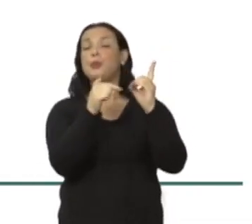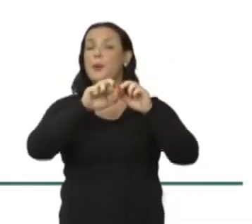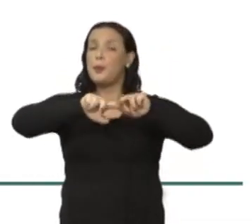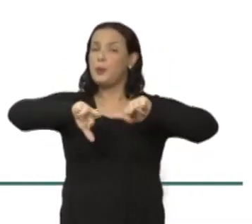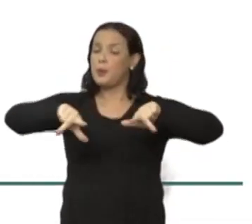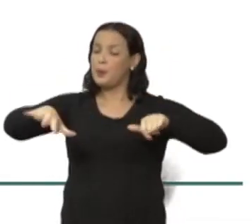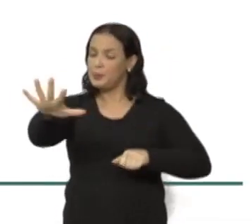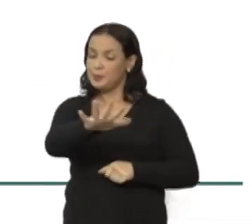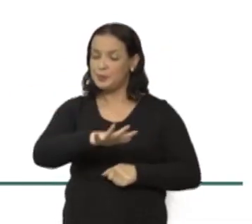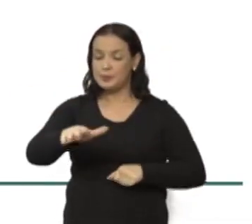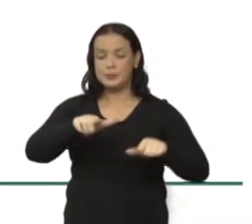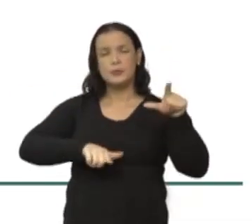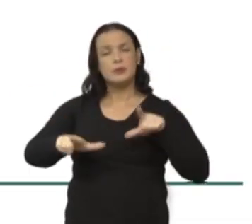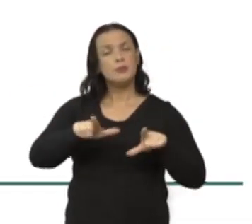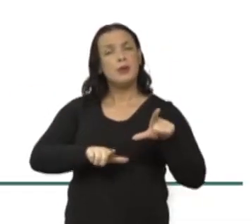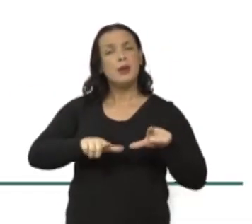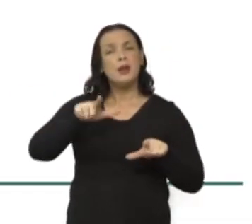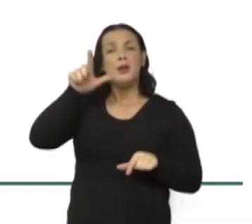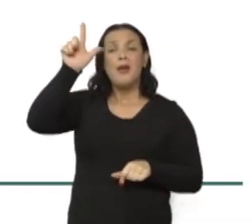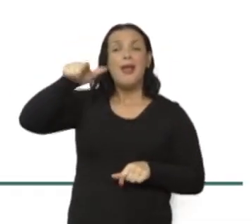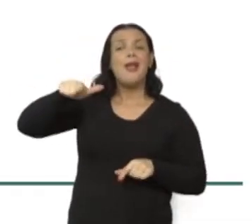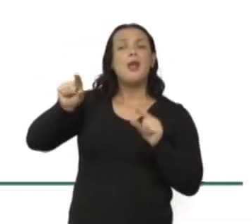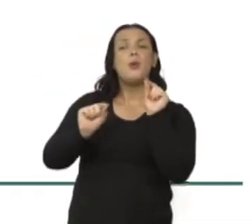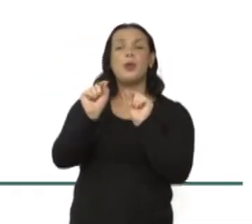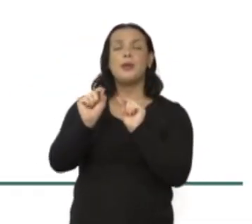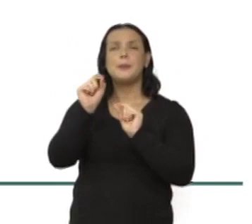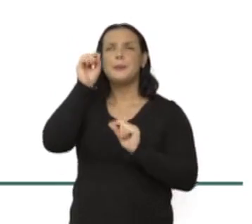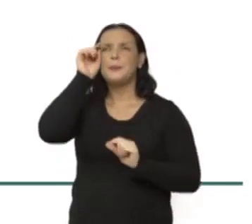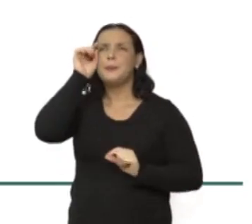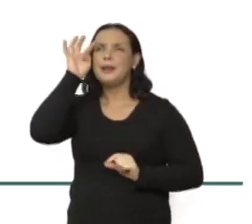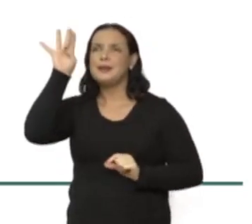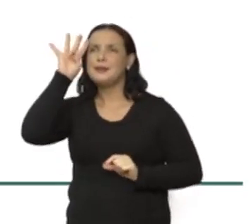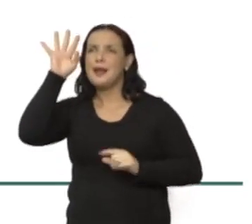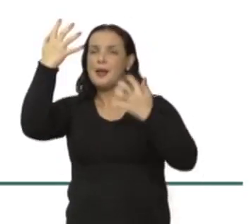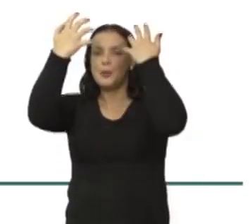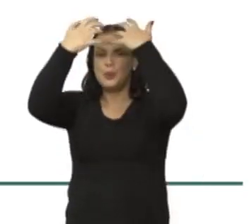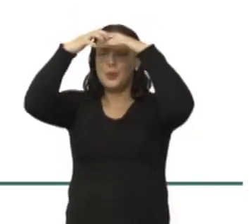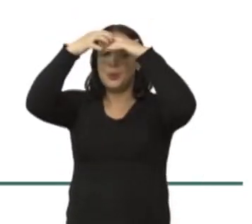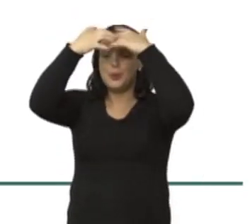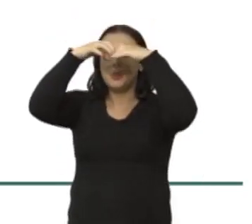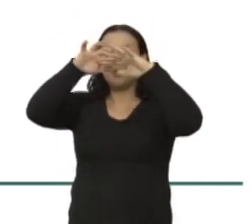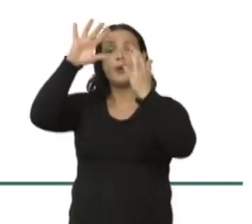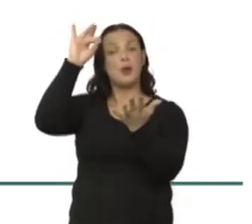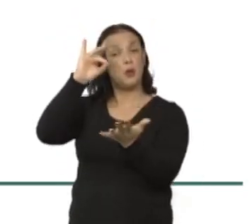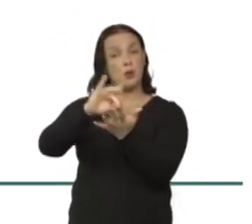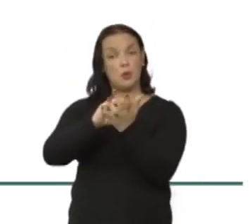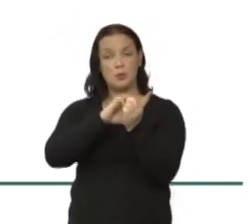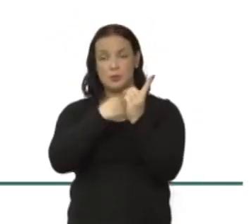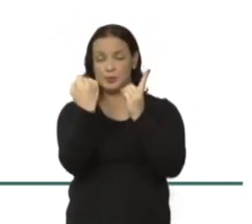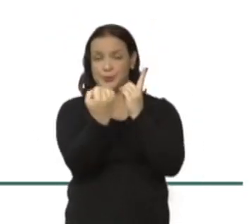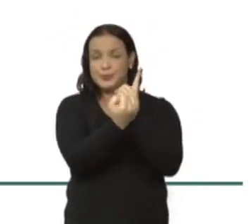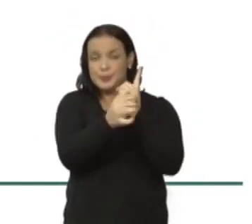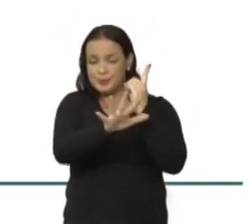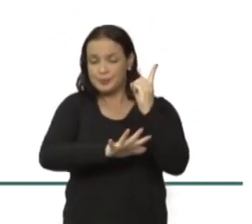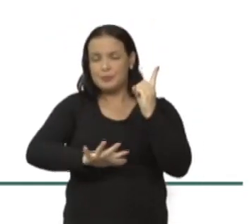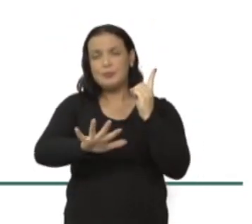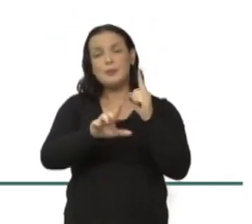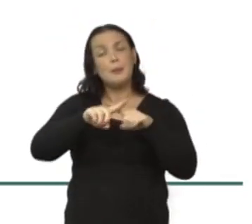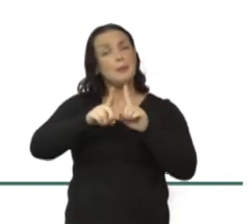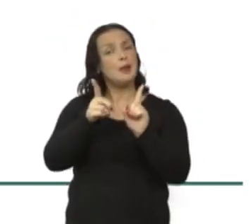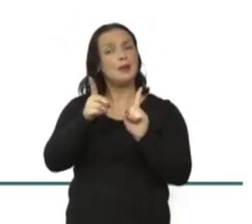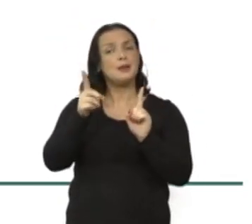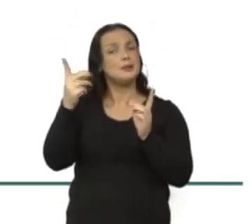espaços de trabalho nada mais é do que a gente refletir essa realidade da sociedade dentro desses espaços. Só que não é isso que